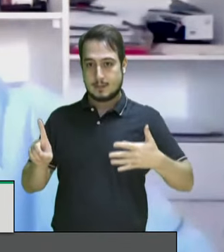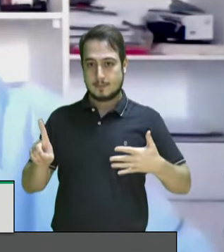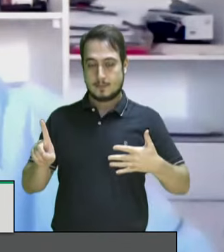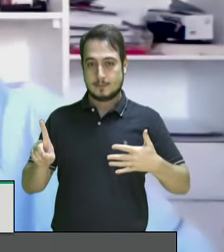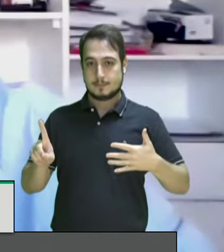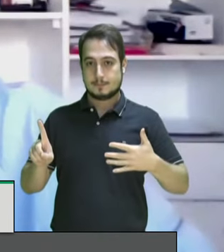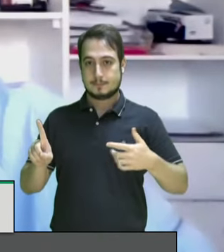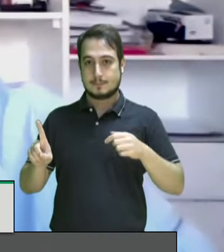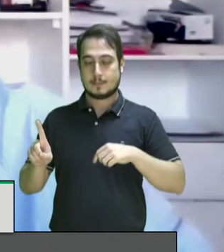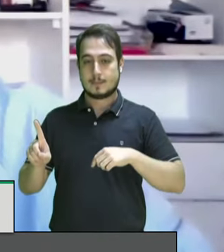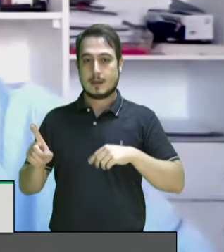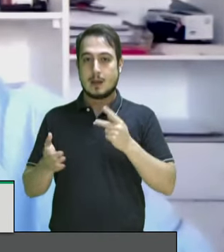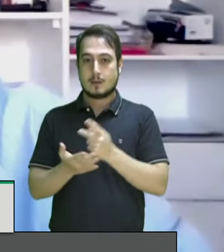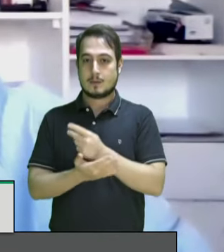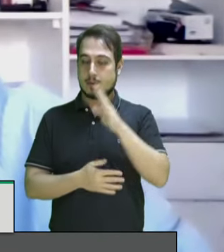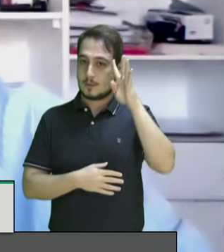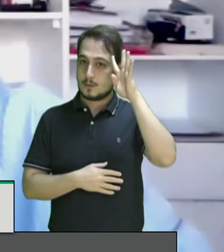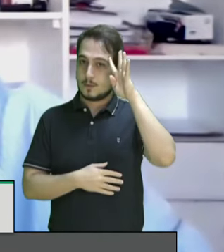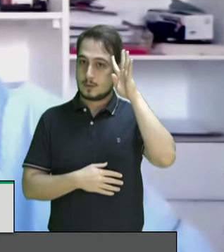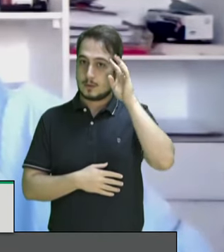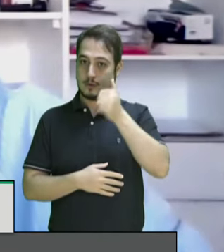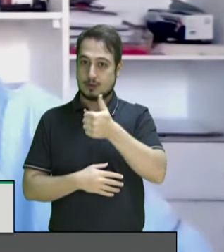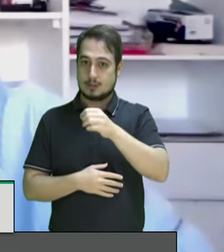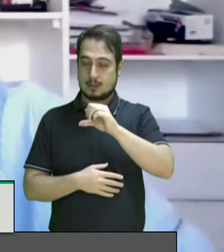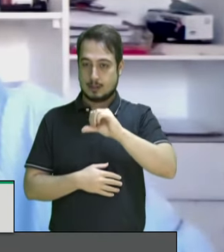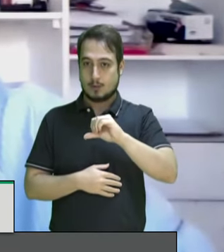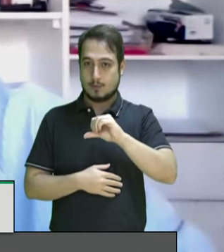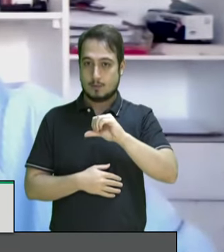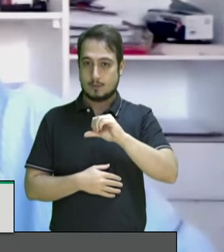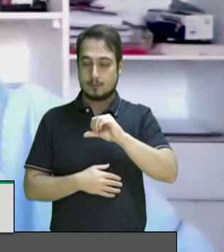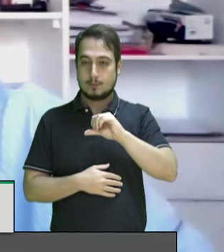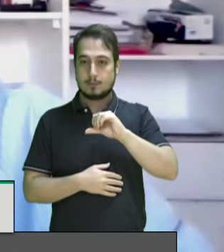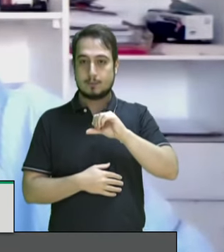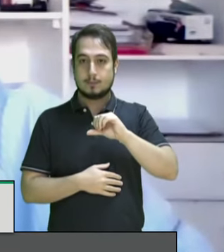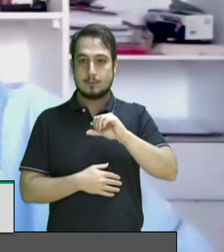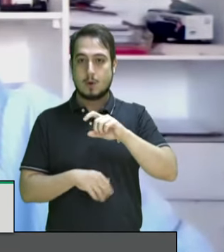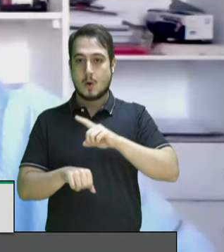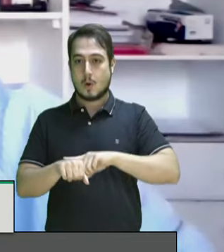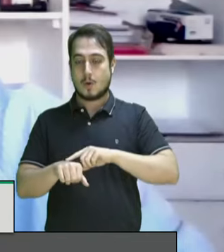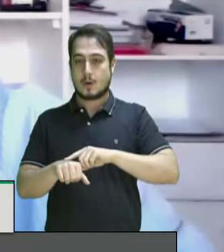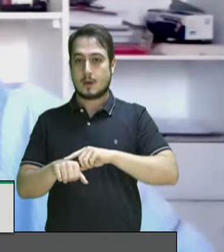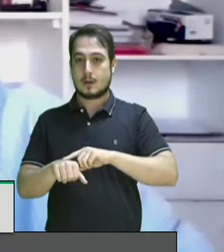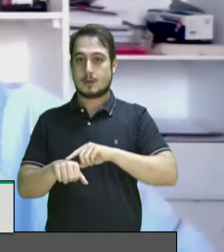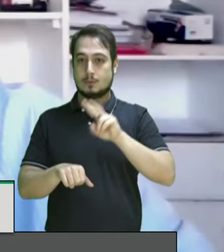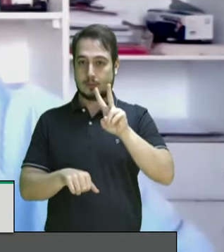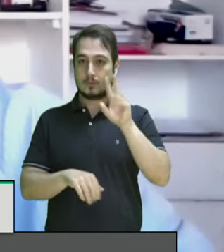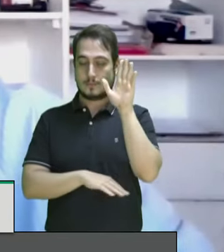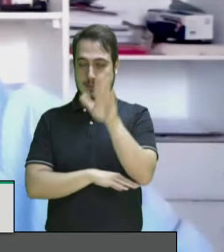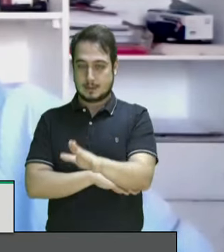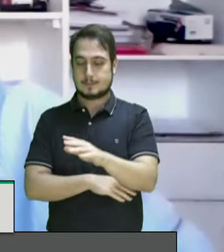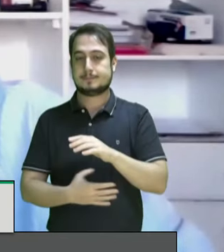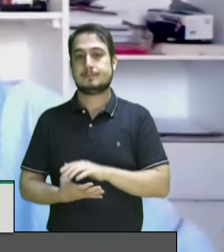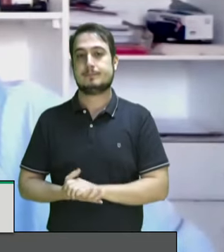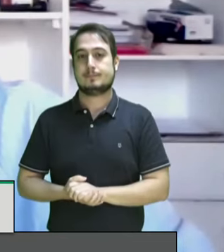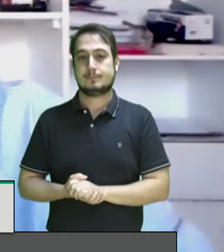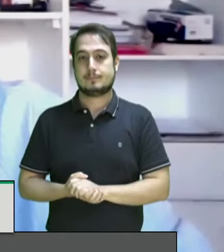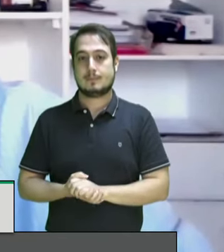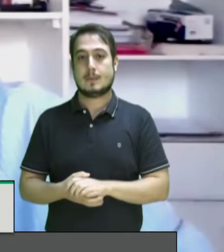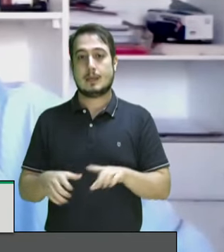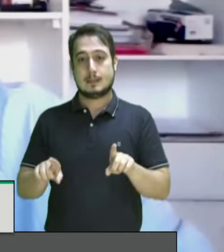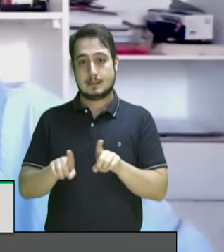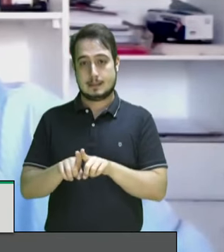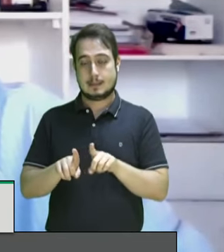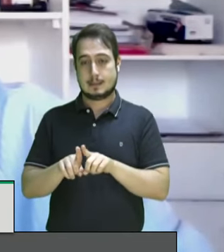que ocorrerá na quarta-feira, dia 19 de maio de 2021, às 14h, por teleconferência. Também